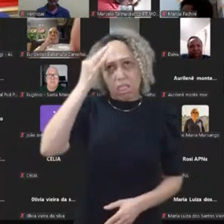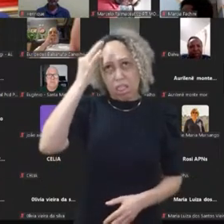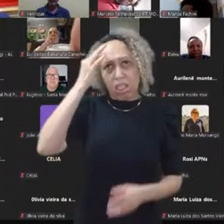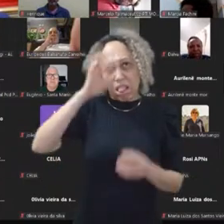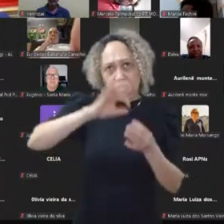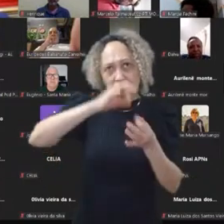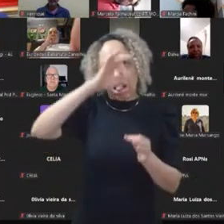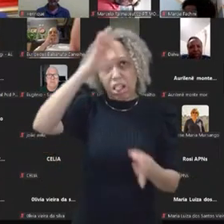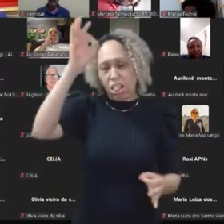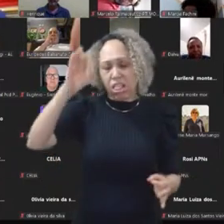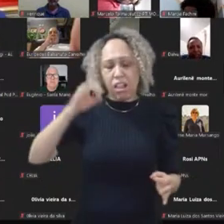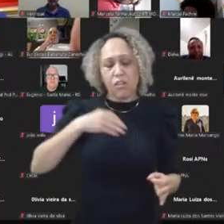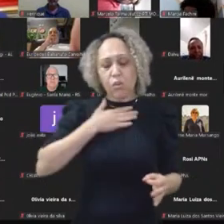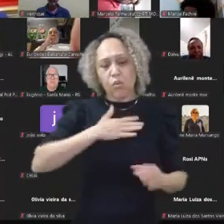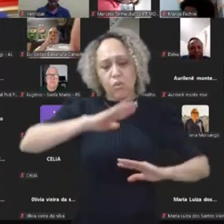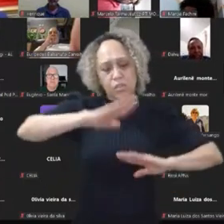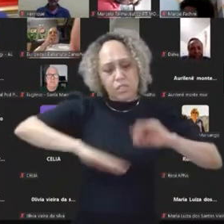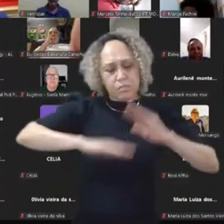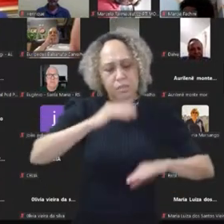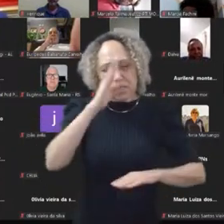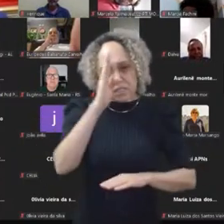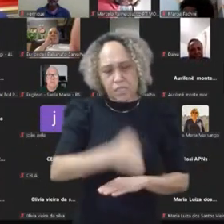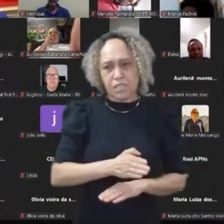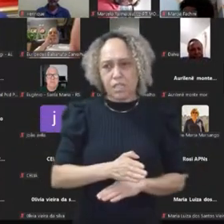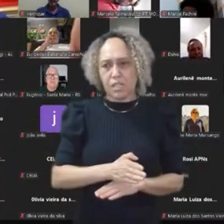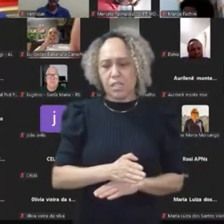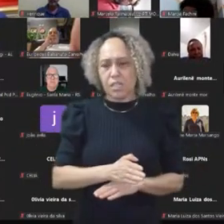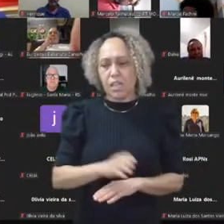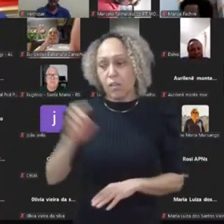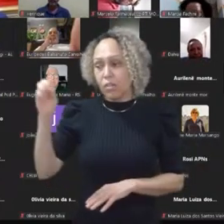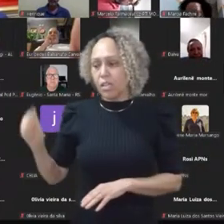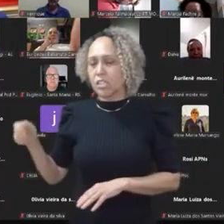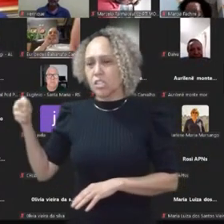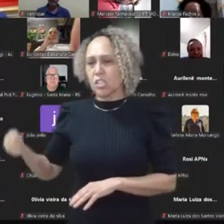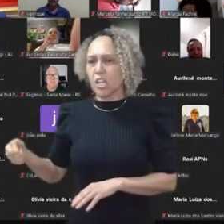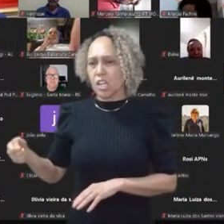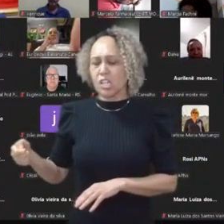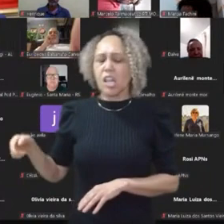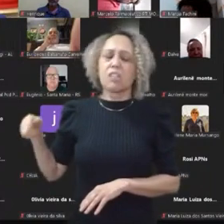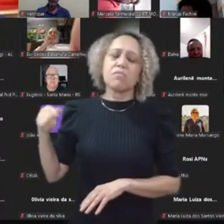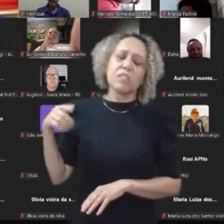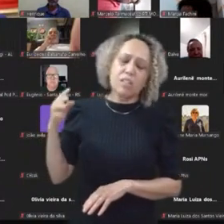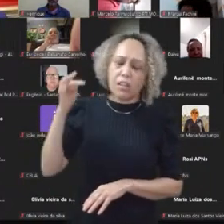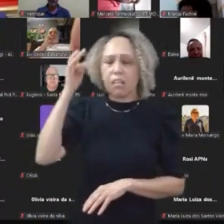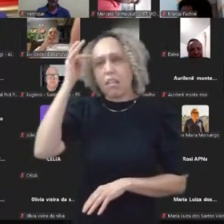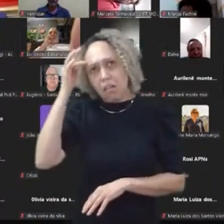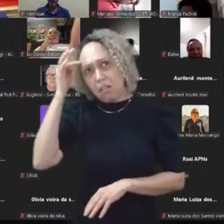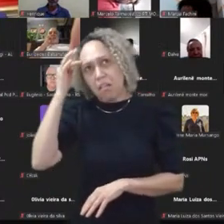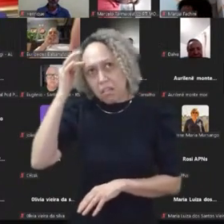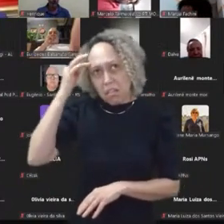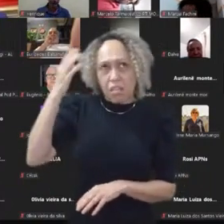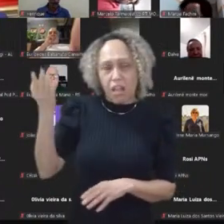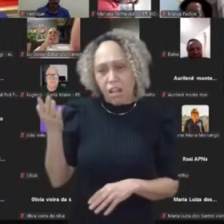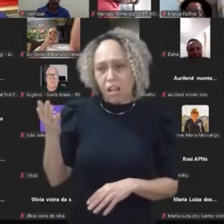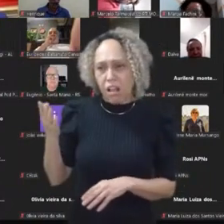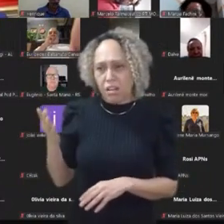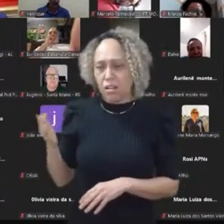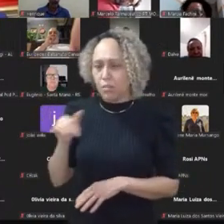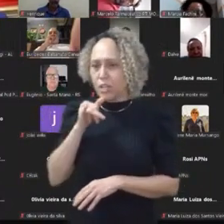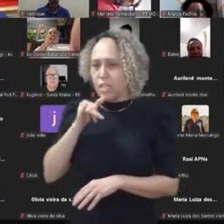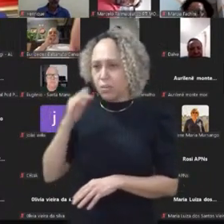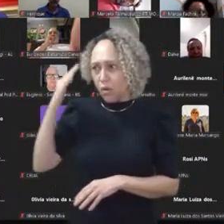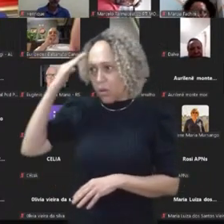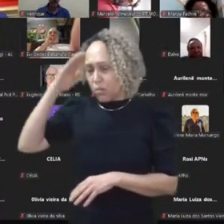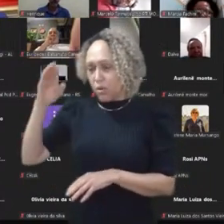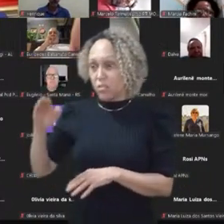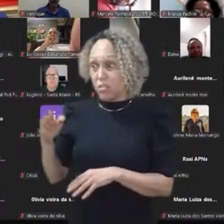para a prática, que é exatamente o que a extrema direita faz, eles não ficam teorizando, nossa, quando o Bolsonaro está acuado, nossa,